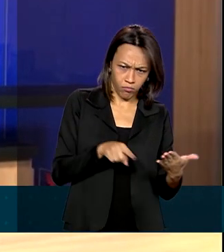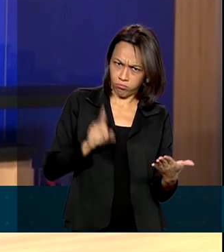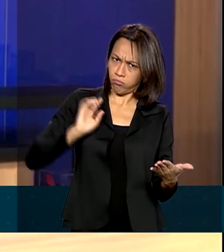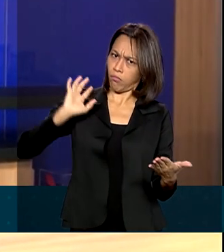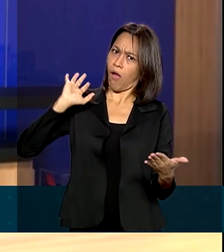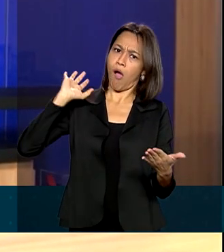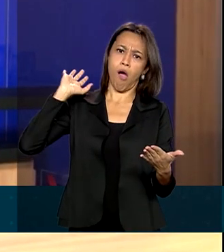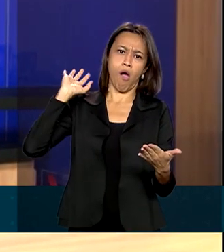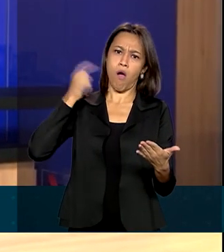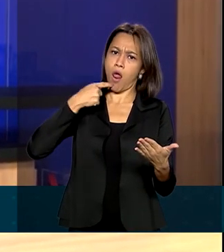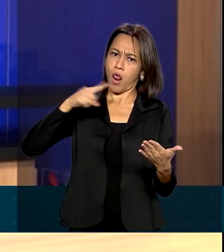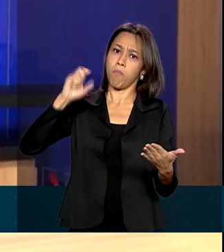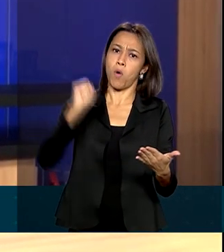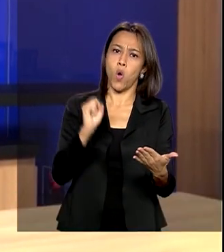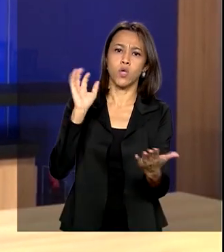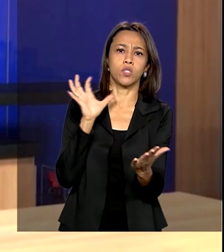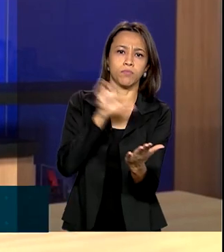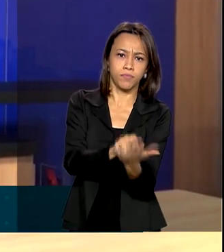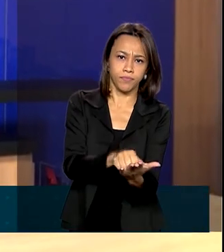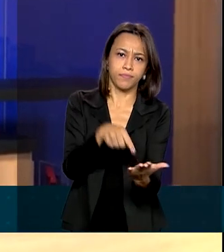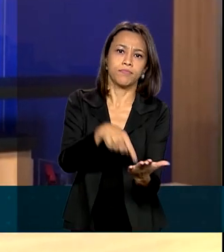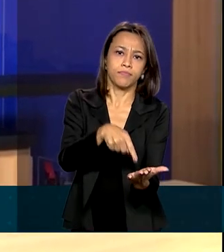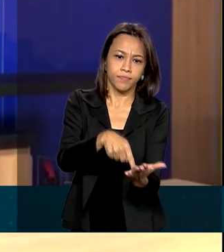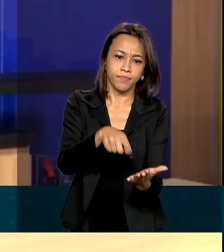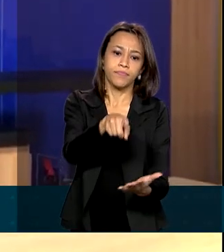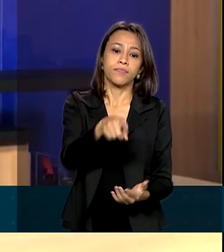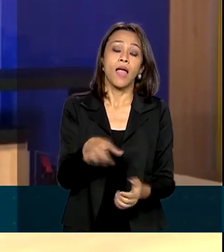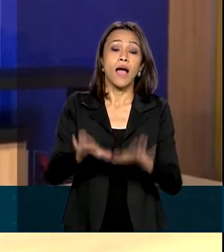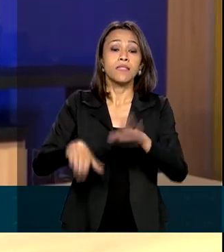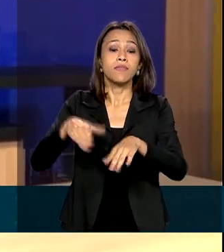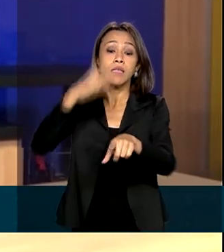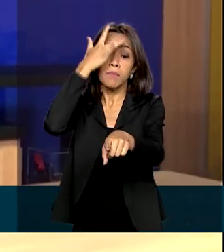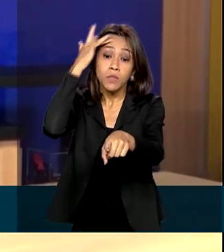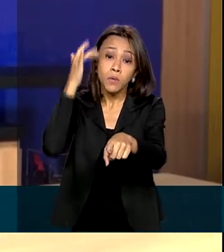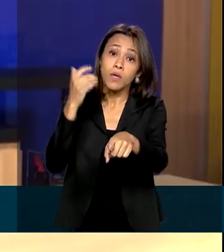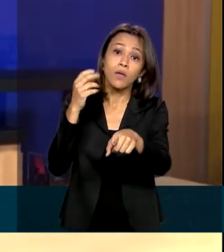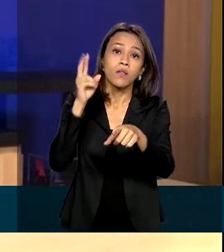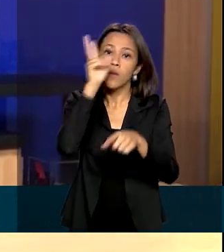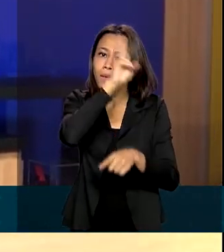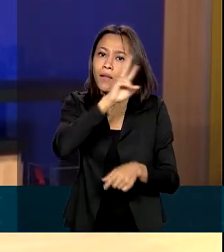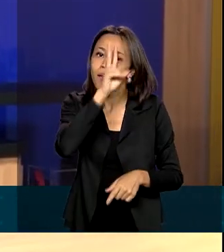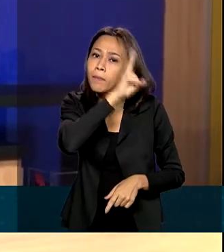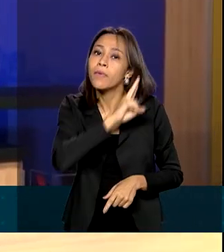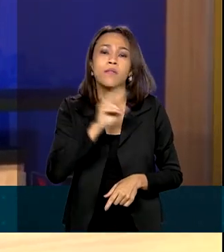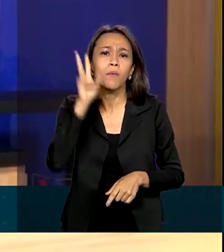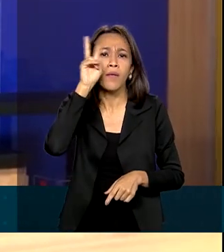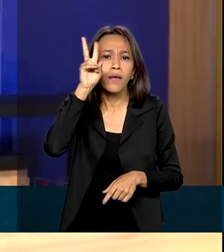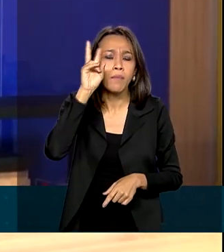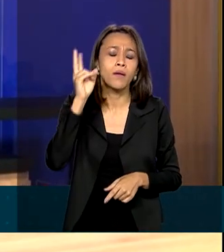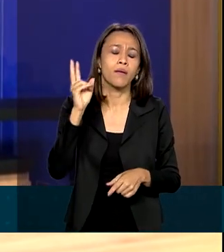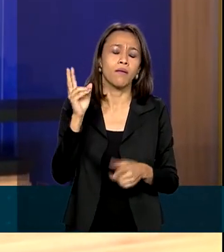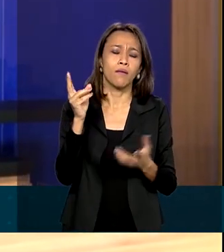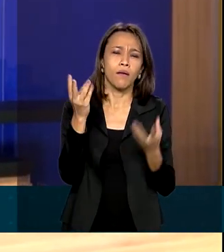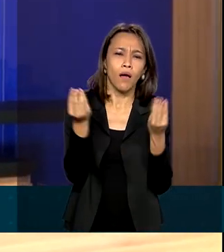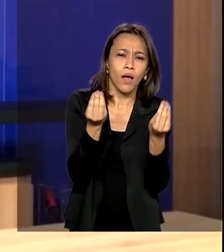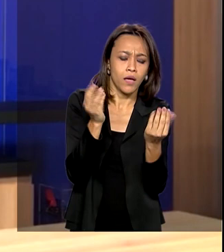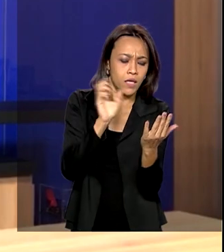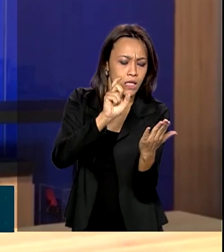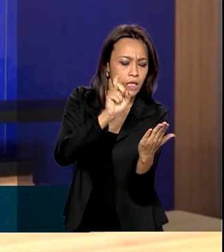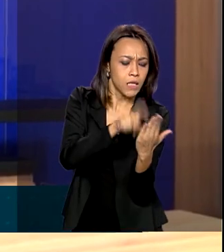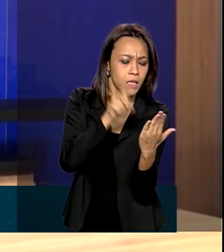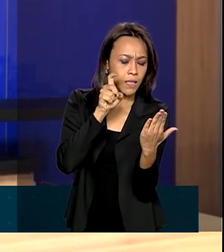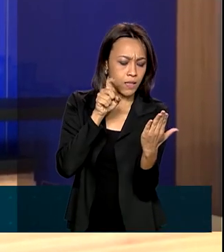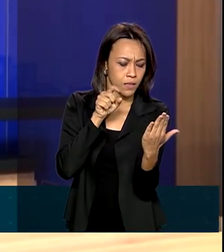Tem um lançamento de cheque que ele não lembra, ele não reconhece em princípio. Ele clica no